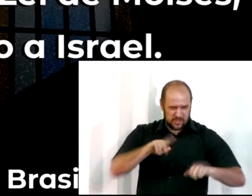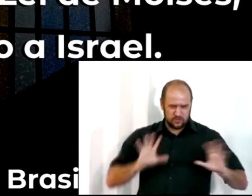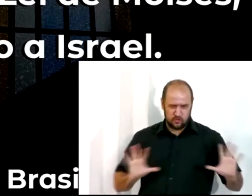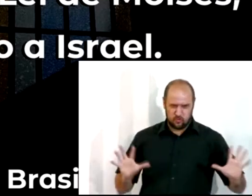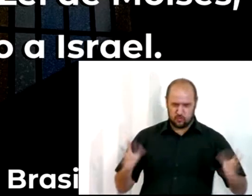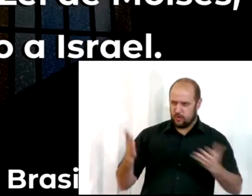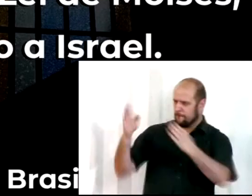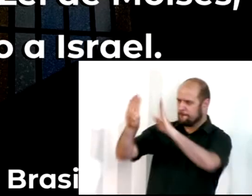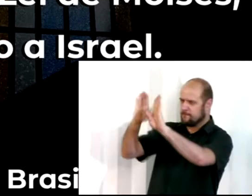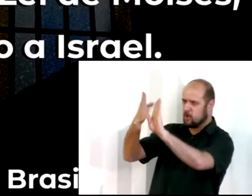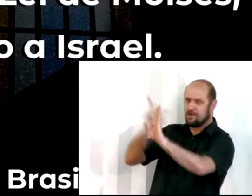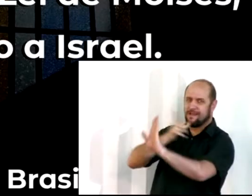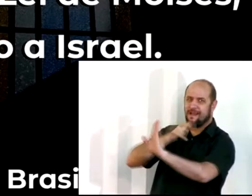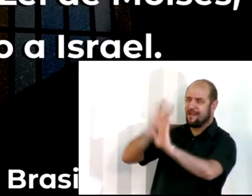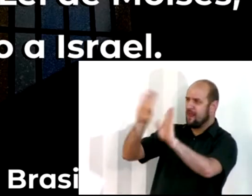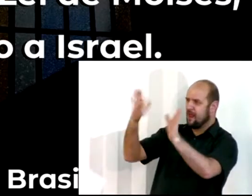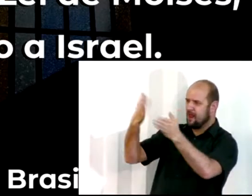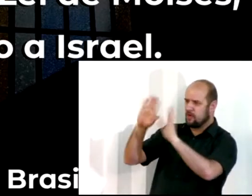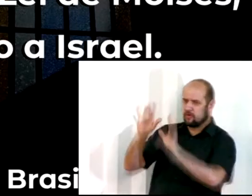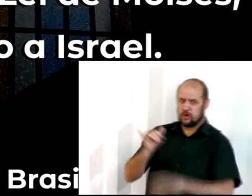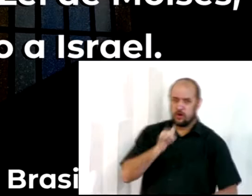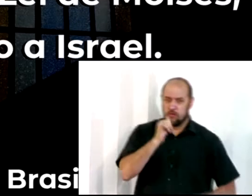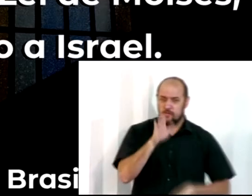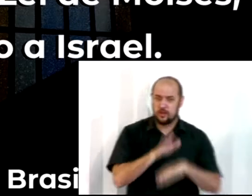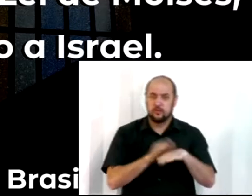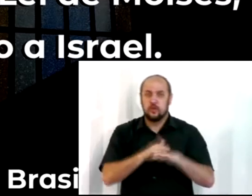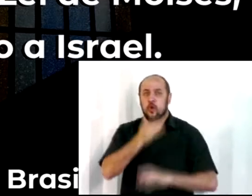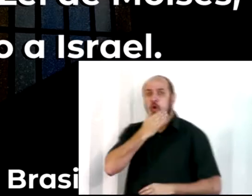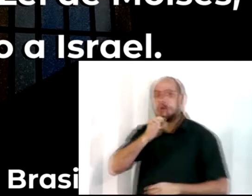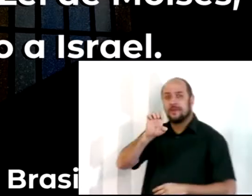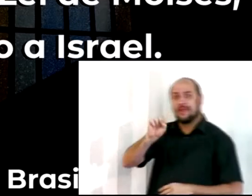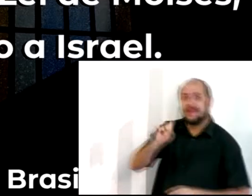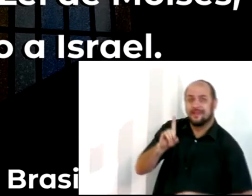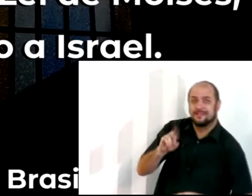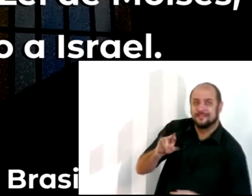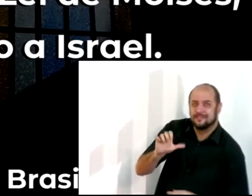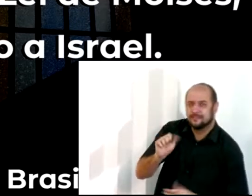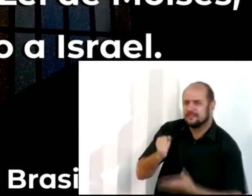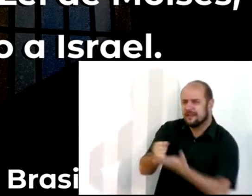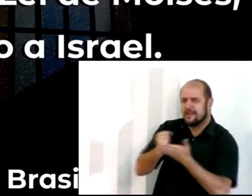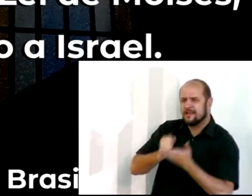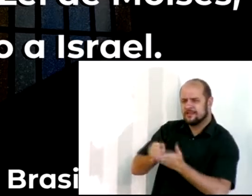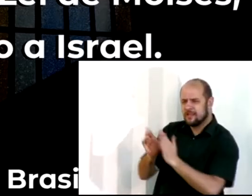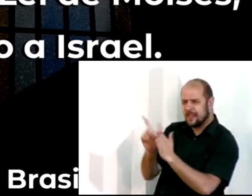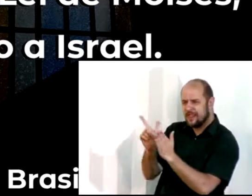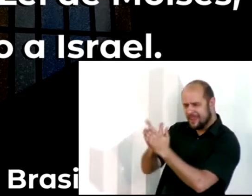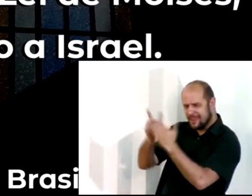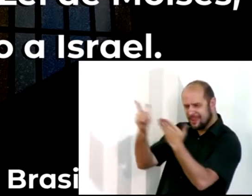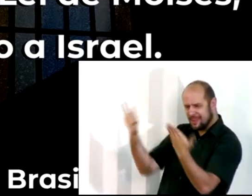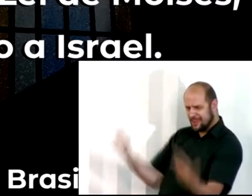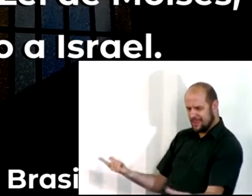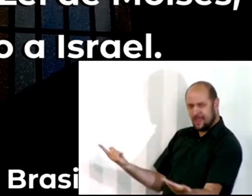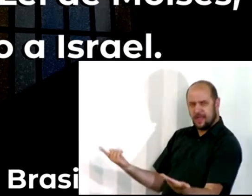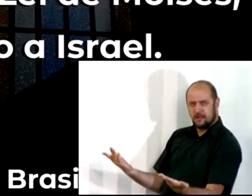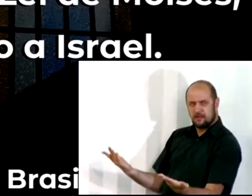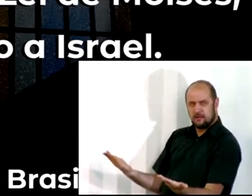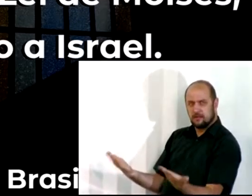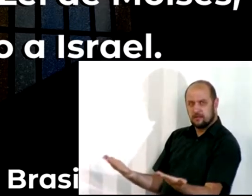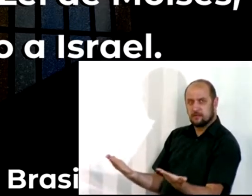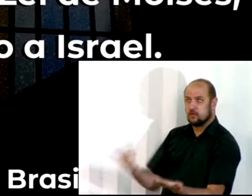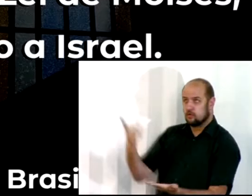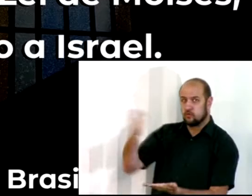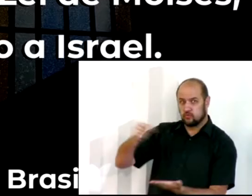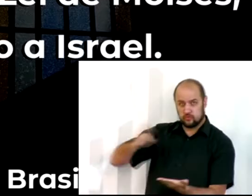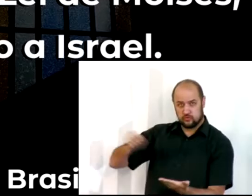das águas, e disseram a Esdras, o escriba, que trouxessem o livro da lei de Moisés, que o Senhor tinha